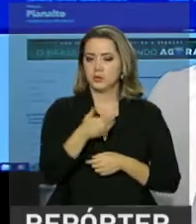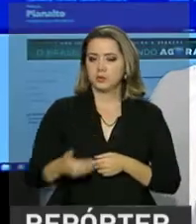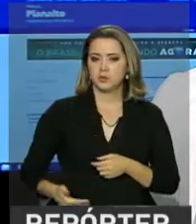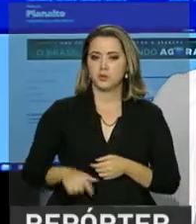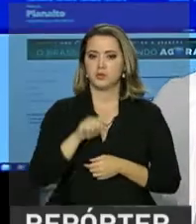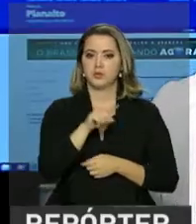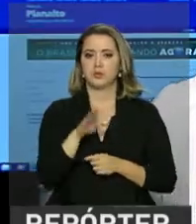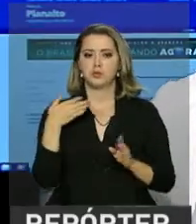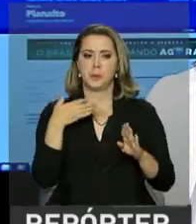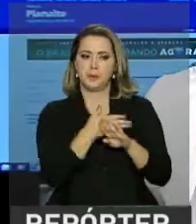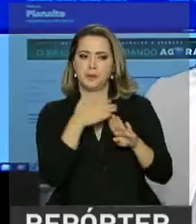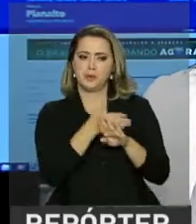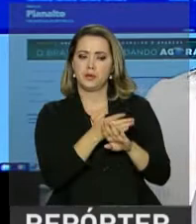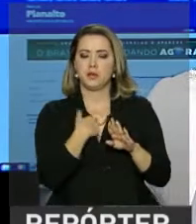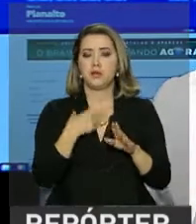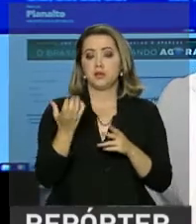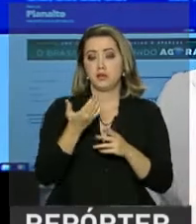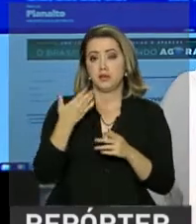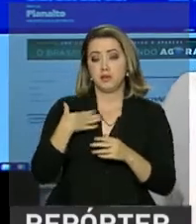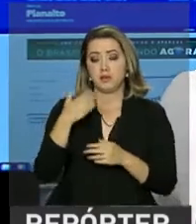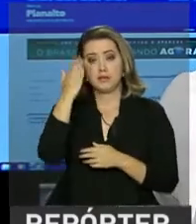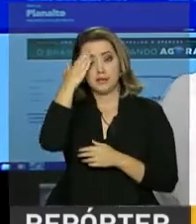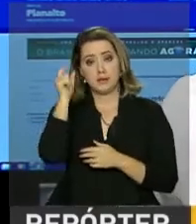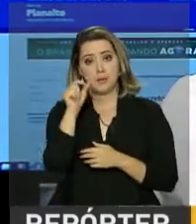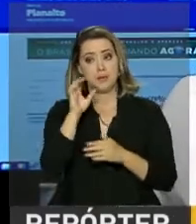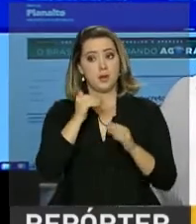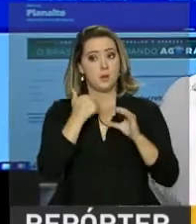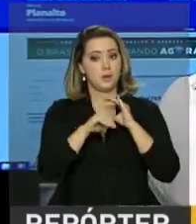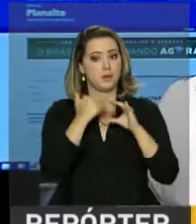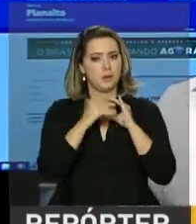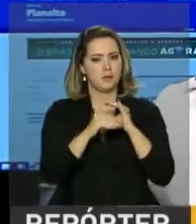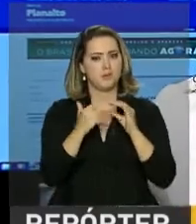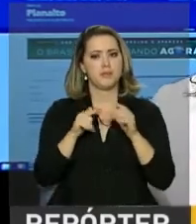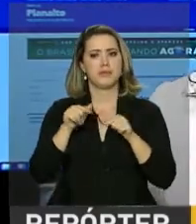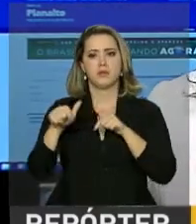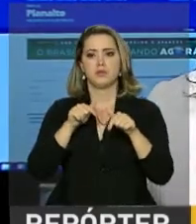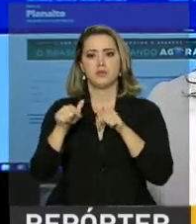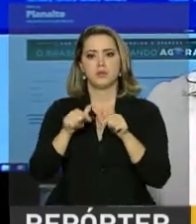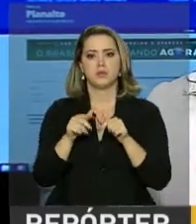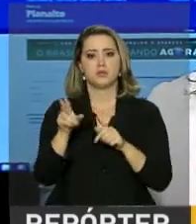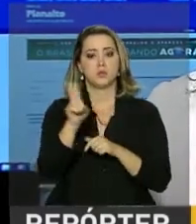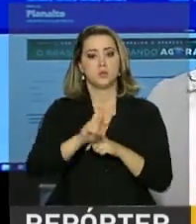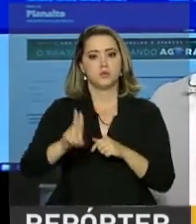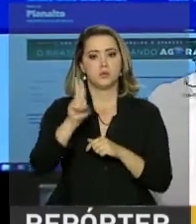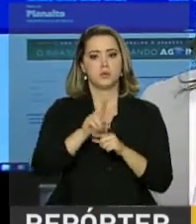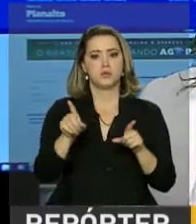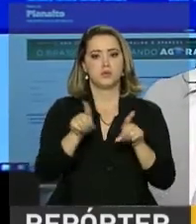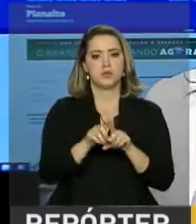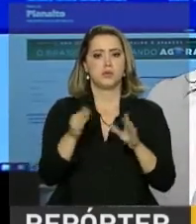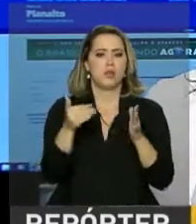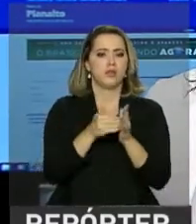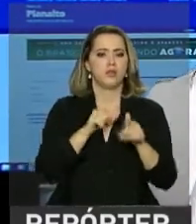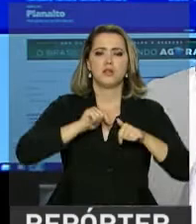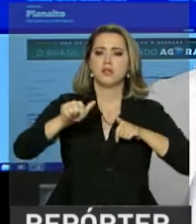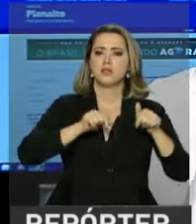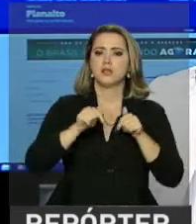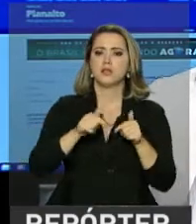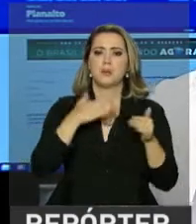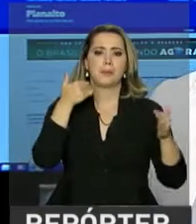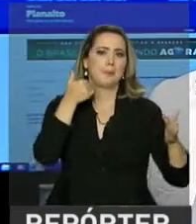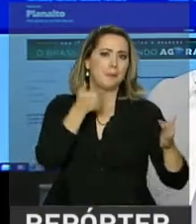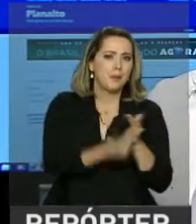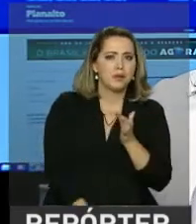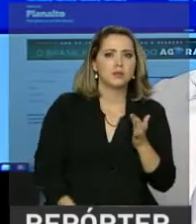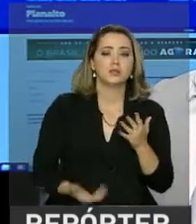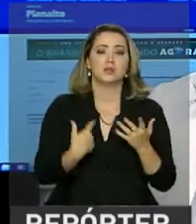Esses ataques vão desde invasões às contas de e-mails funcionais usadas por servidores, a ações que derrubaram